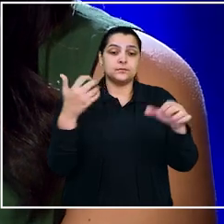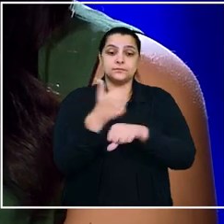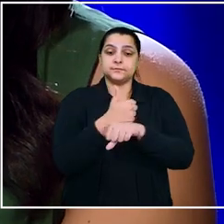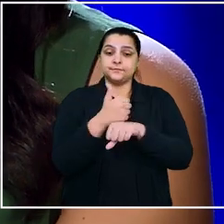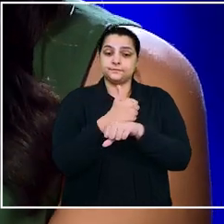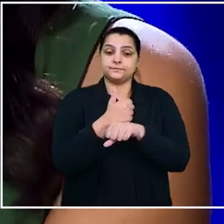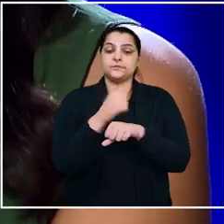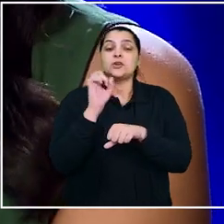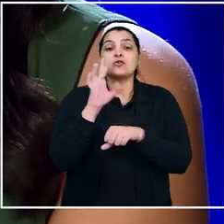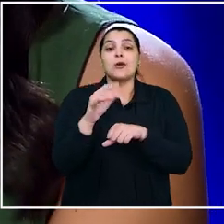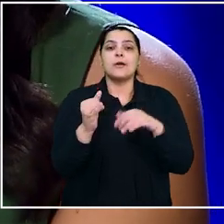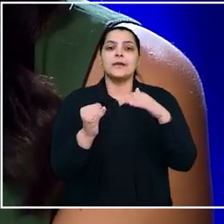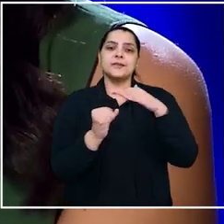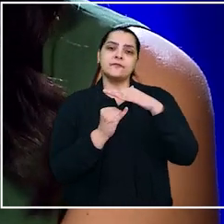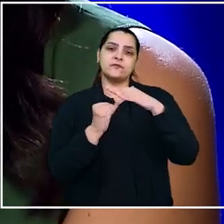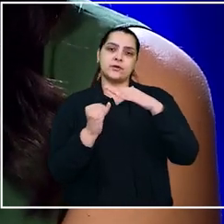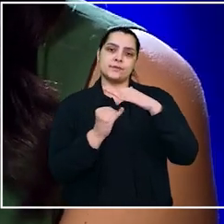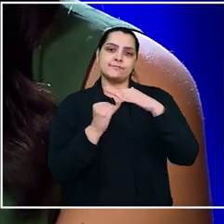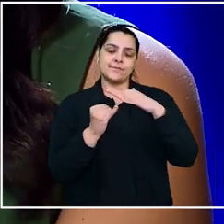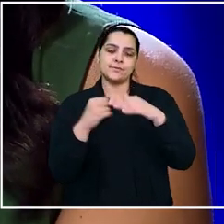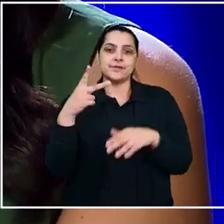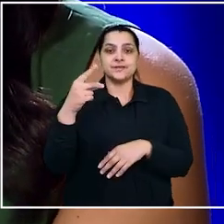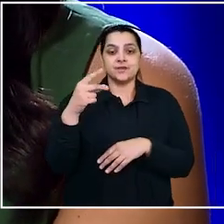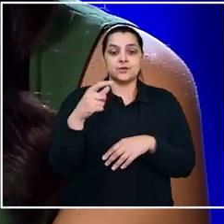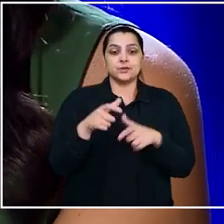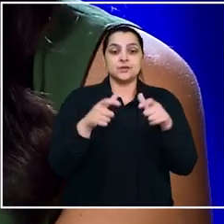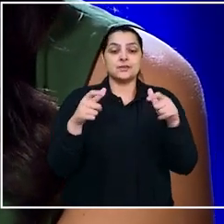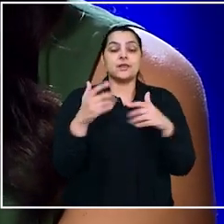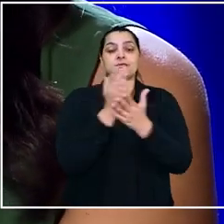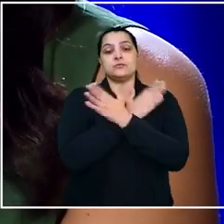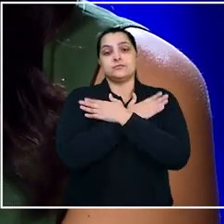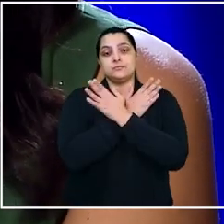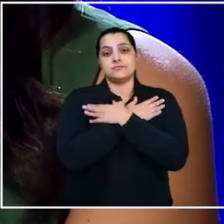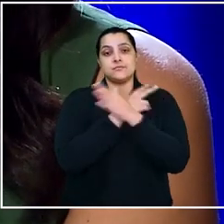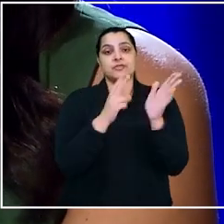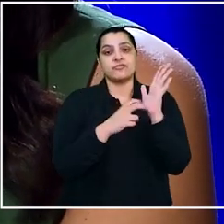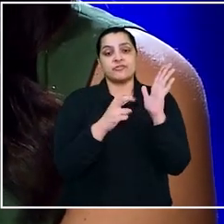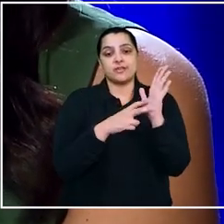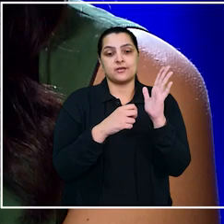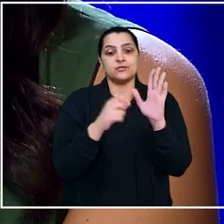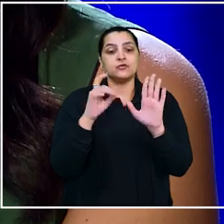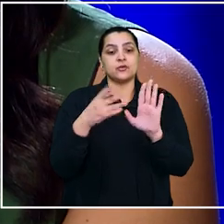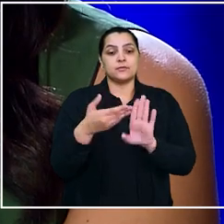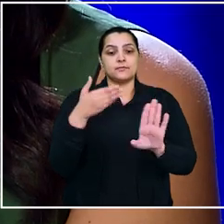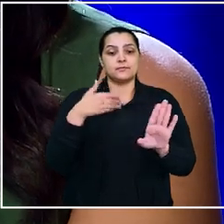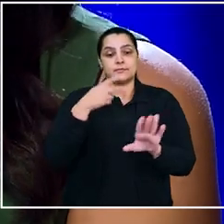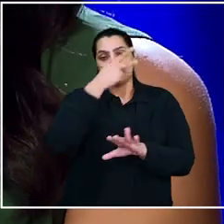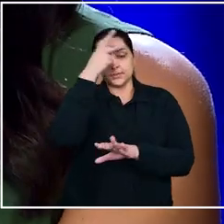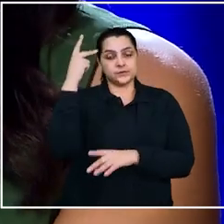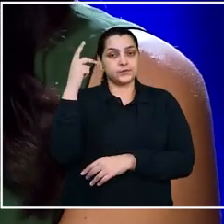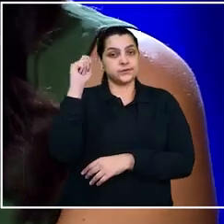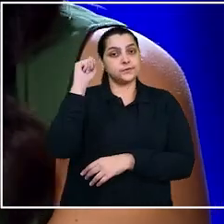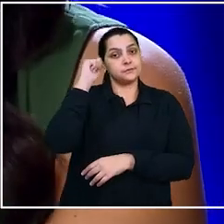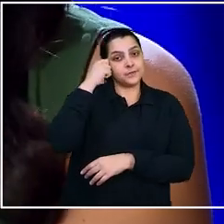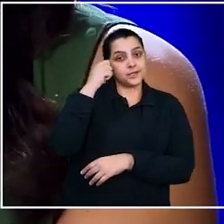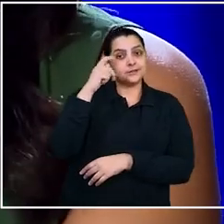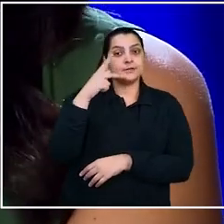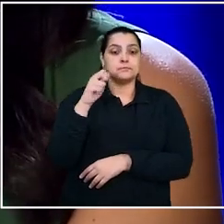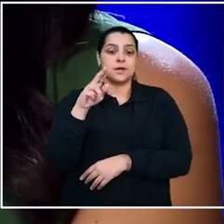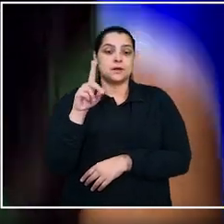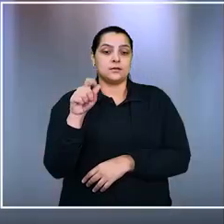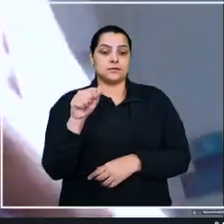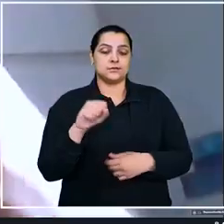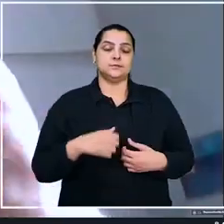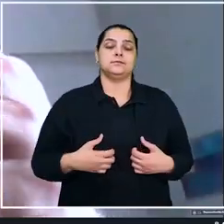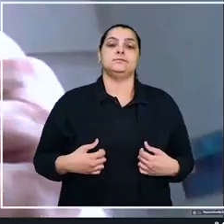profissionais em postos informais no Brasil e a segunda maior taxa de desemprego, atrás apenas de pessoas pretas e